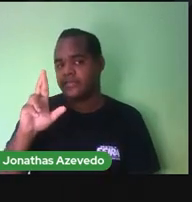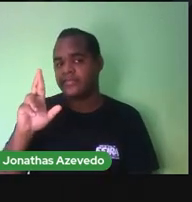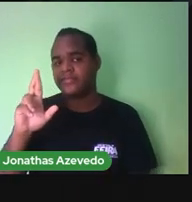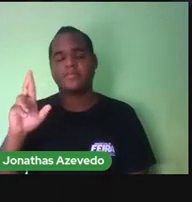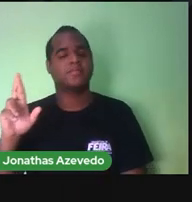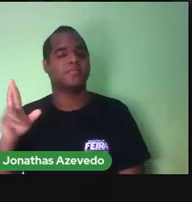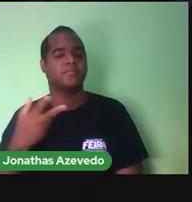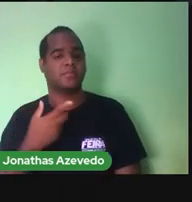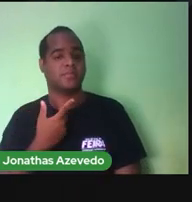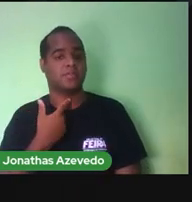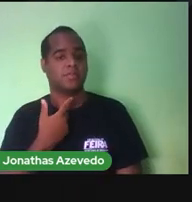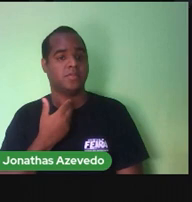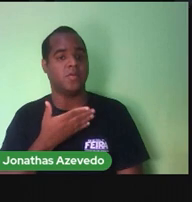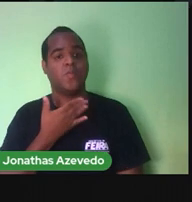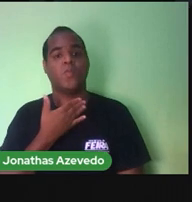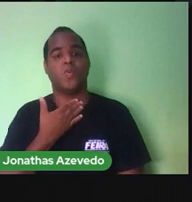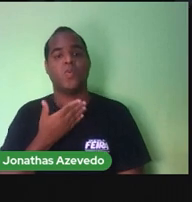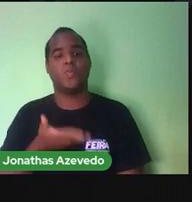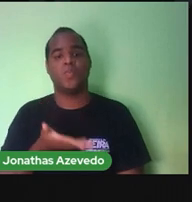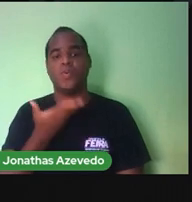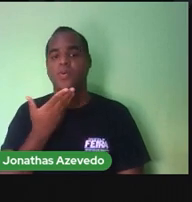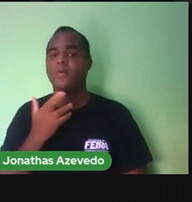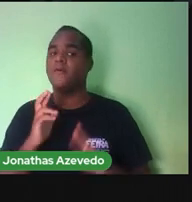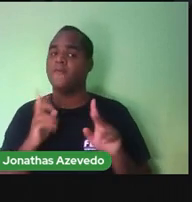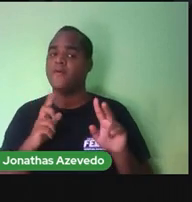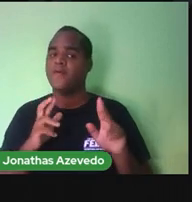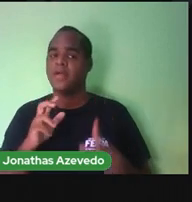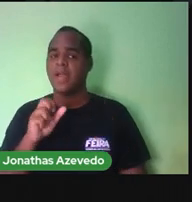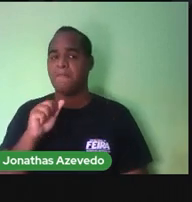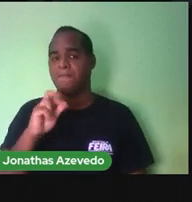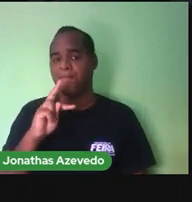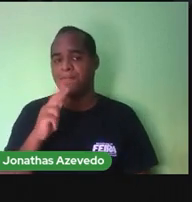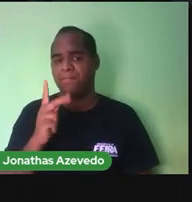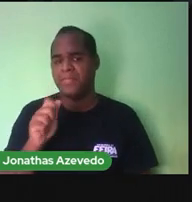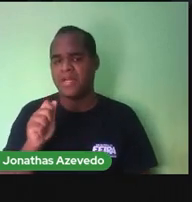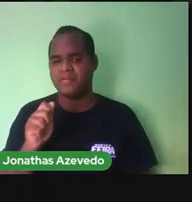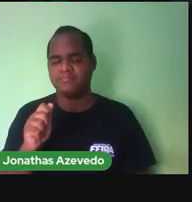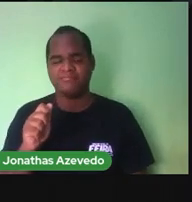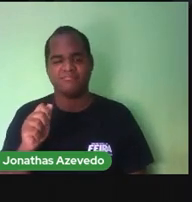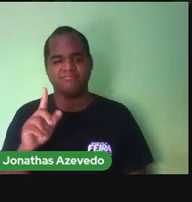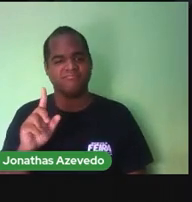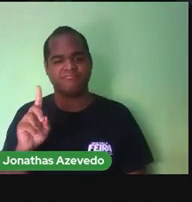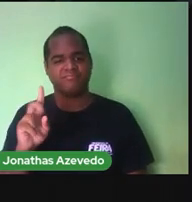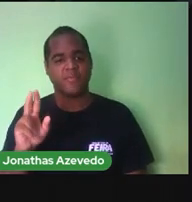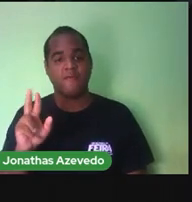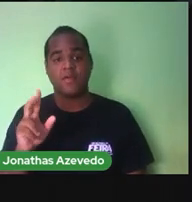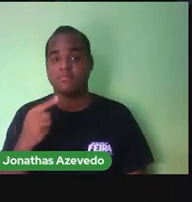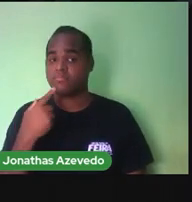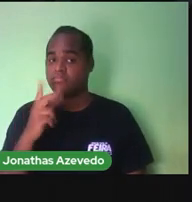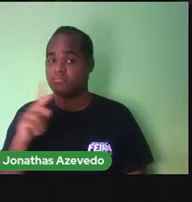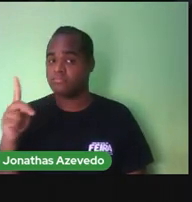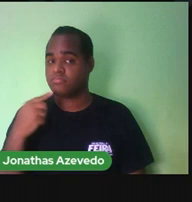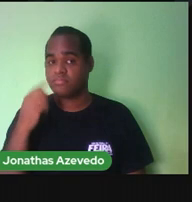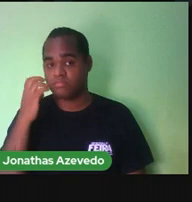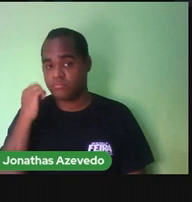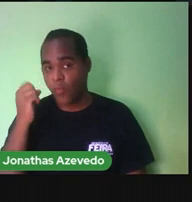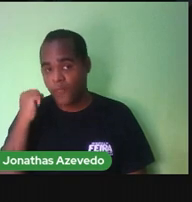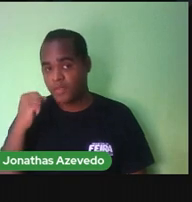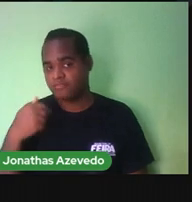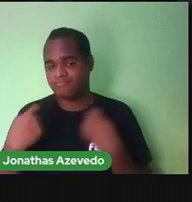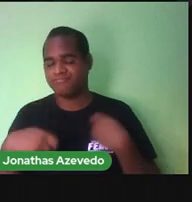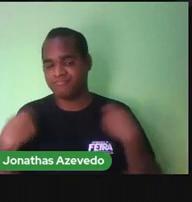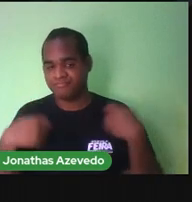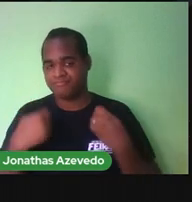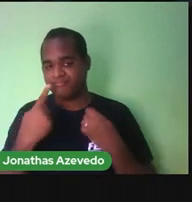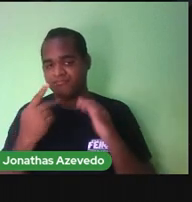Tem que ter essa letrinha, senão você vai escrever a panha, tá bem? Por isso que a Pró tá pedindo pra você ouvir a